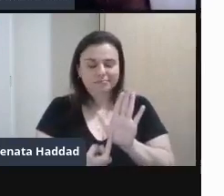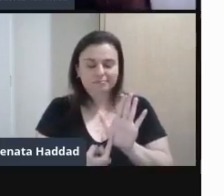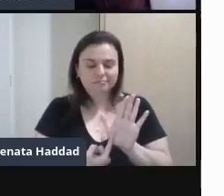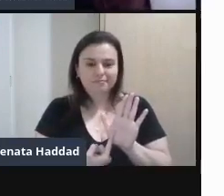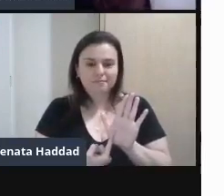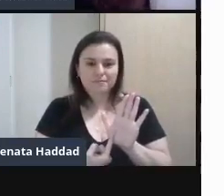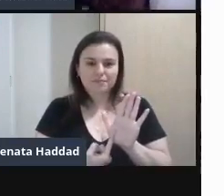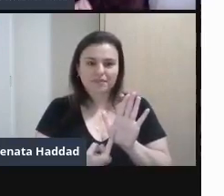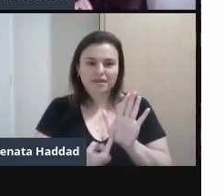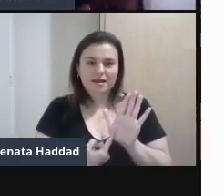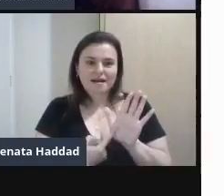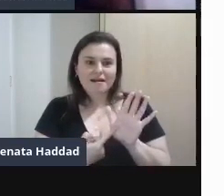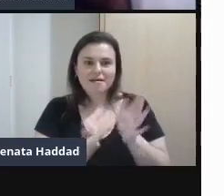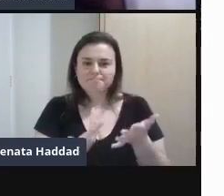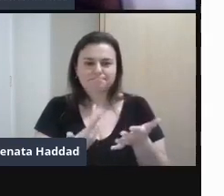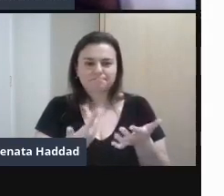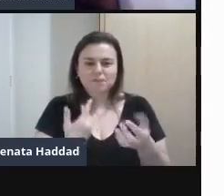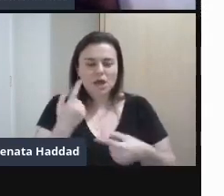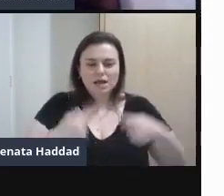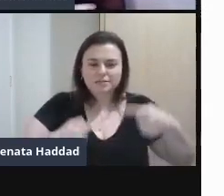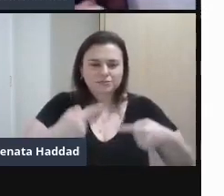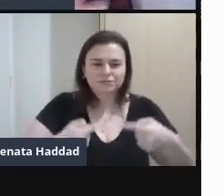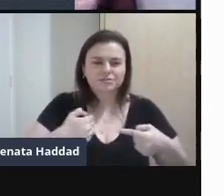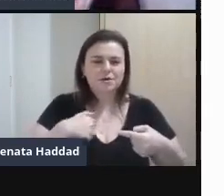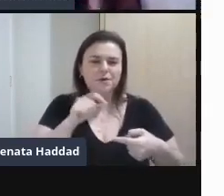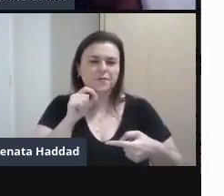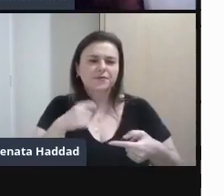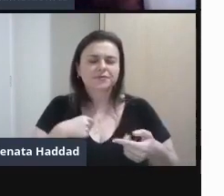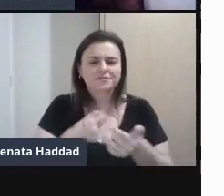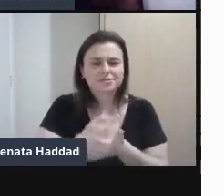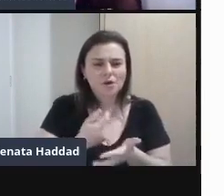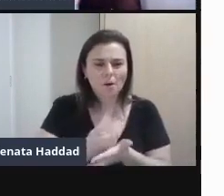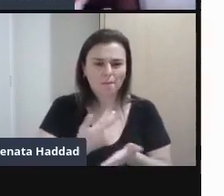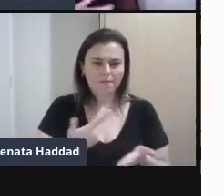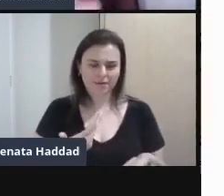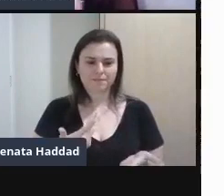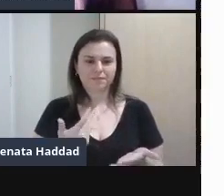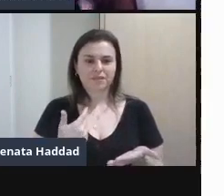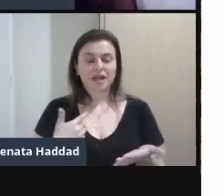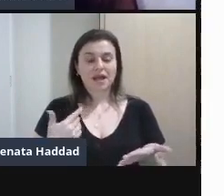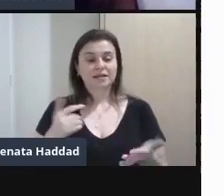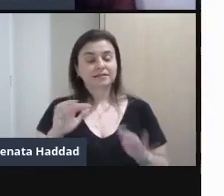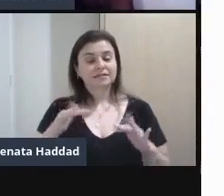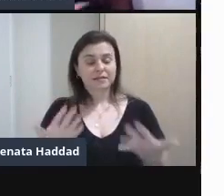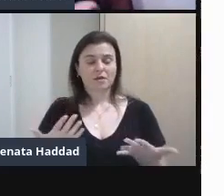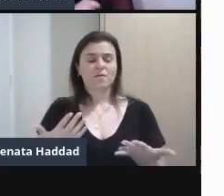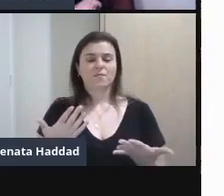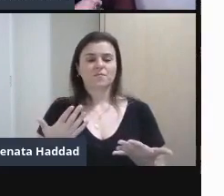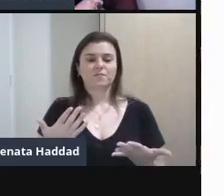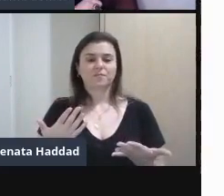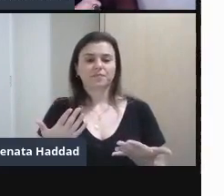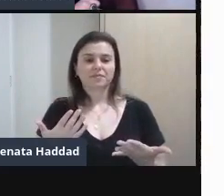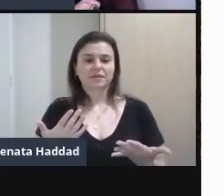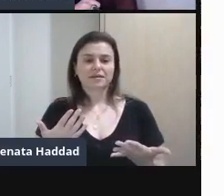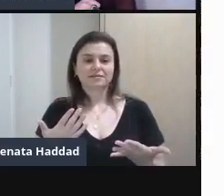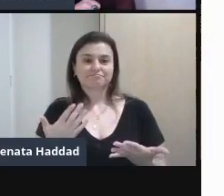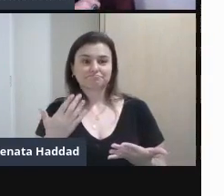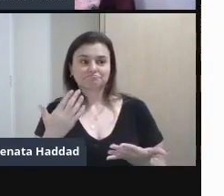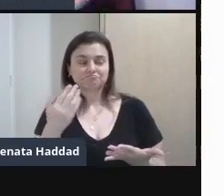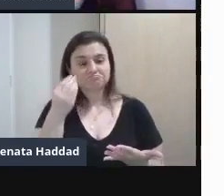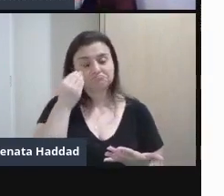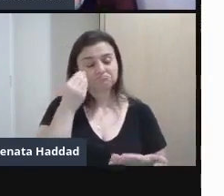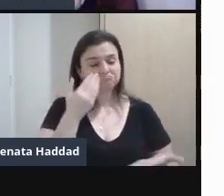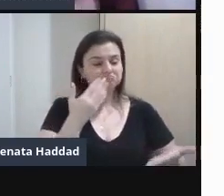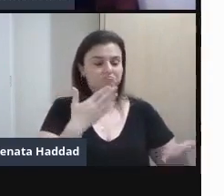quando a gente Fala em arte conceitual Arte contemporânea A gente está discutindo A gente está dialogando Então as pessoas falam assim